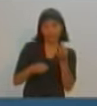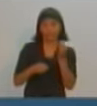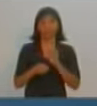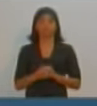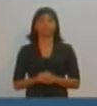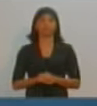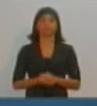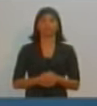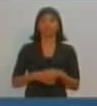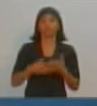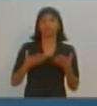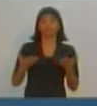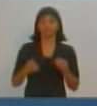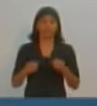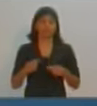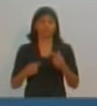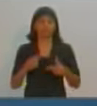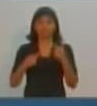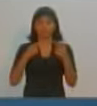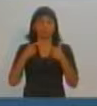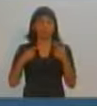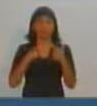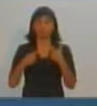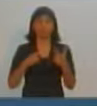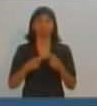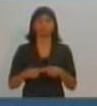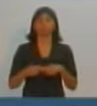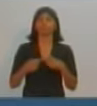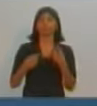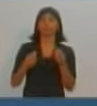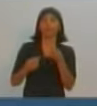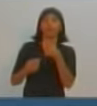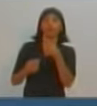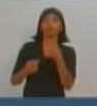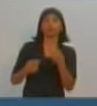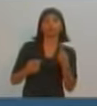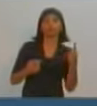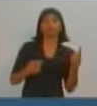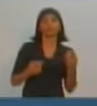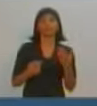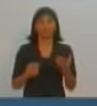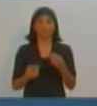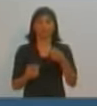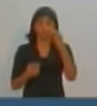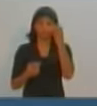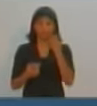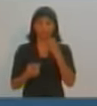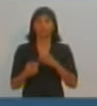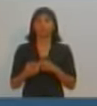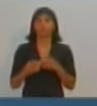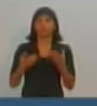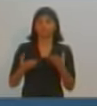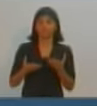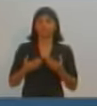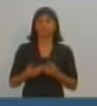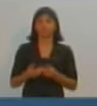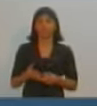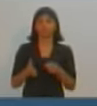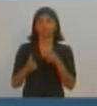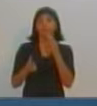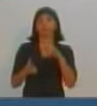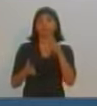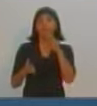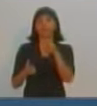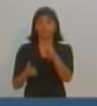Então, durante todo o debate, caso algum candidato se sinta ofendido, poderá pedir direito de resposta que será